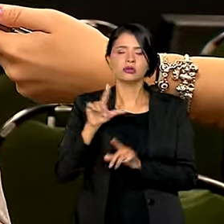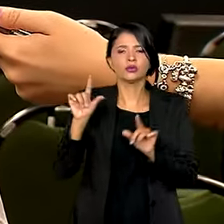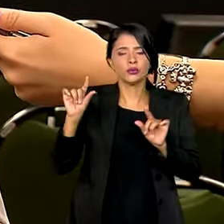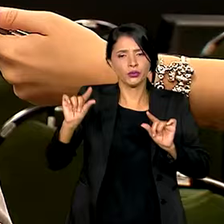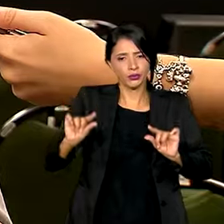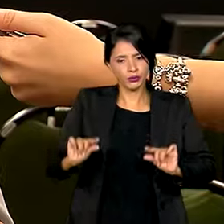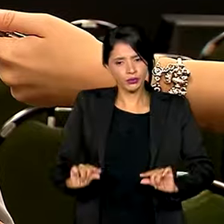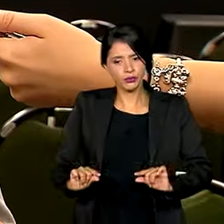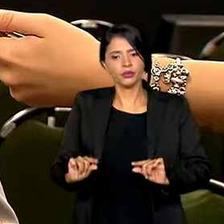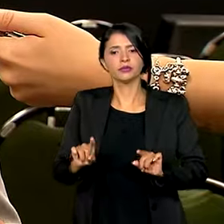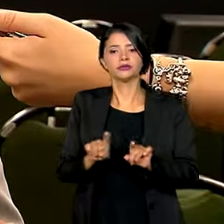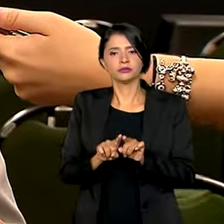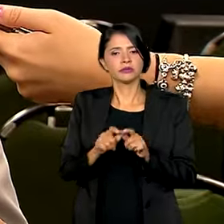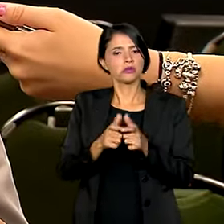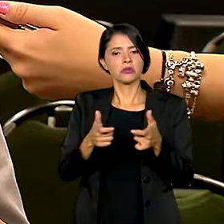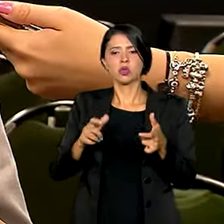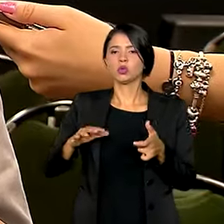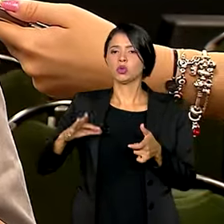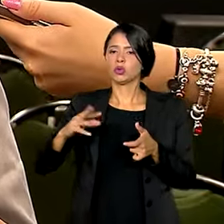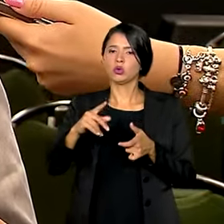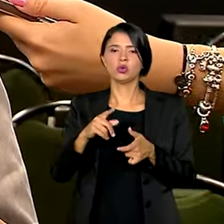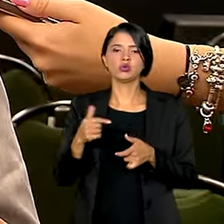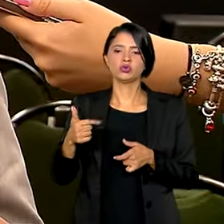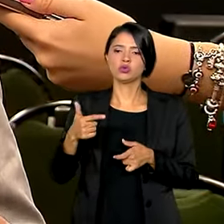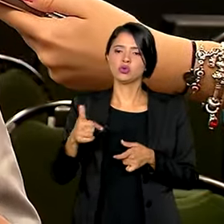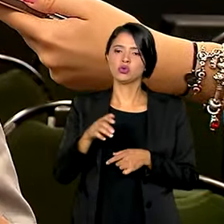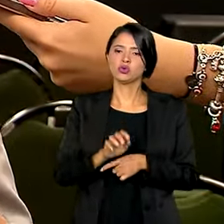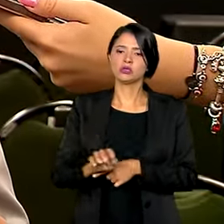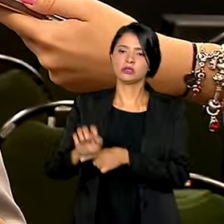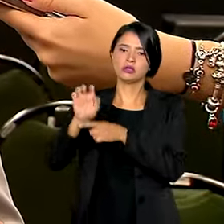expressivas em praticamente todos os 12 estados que participam dessa operação.